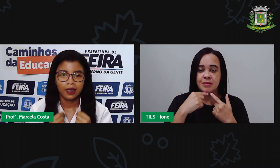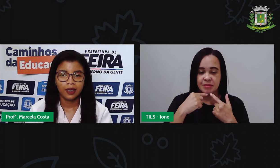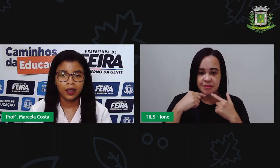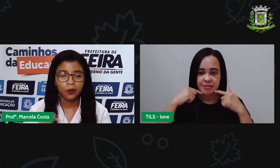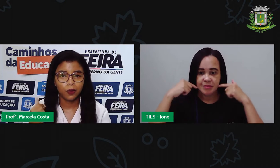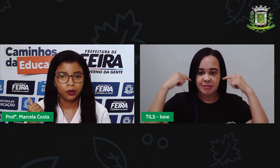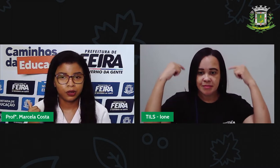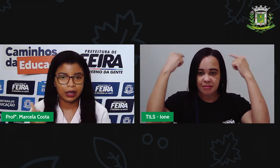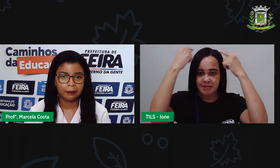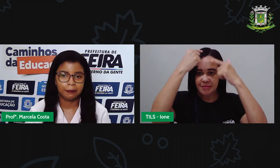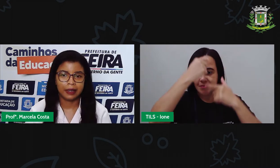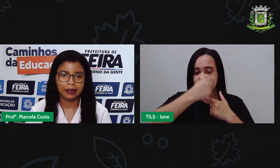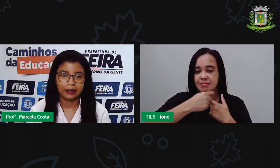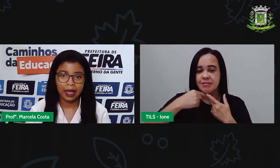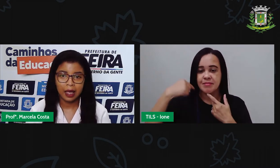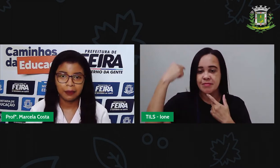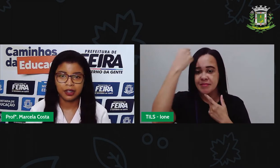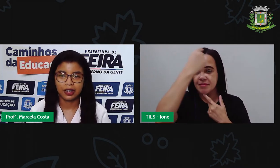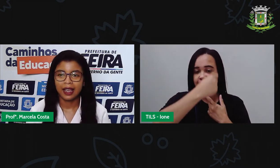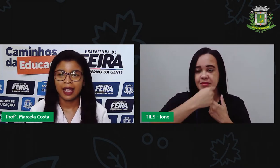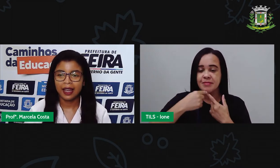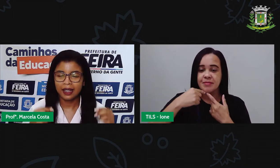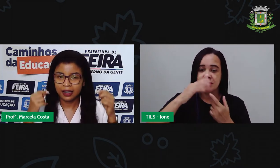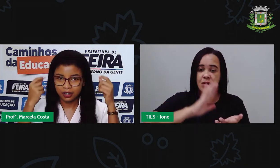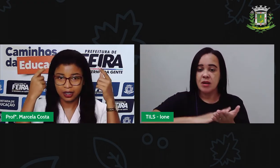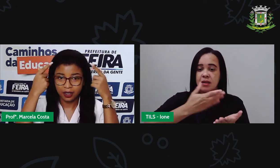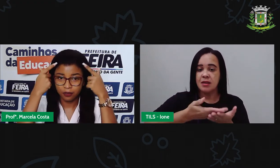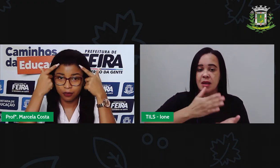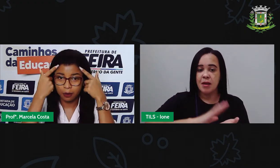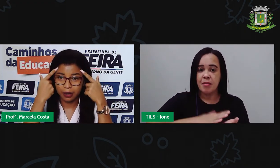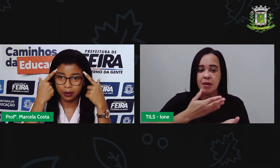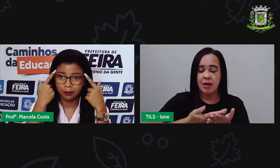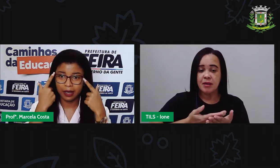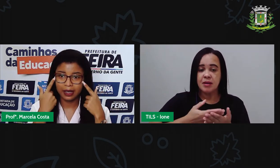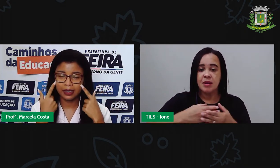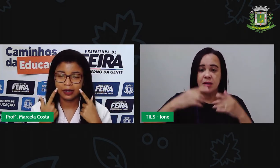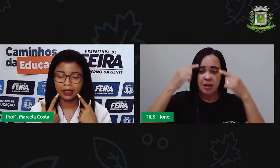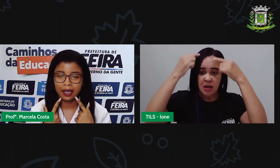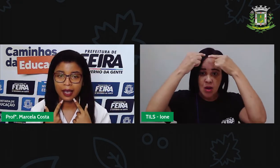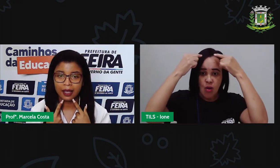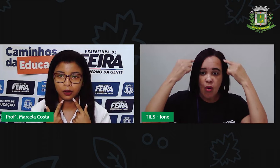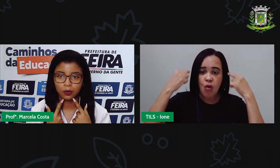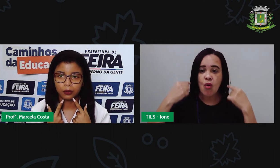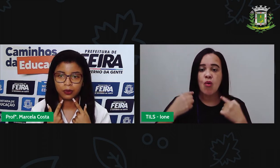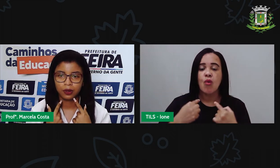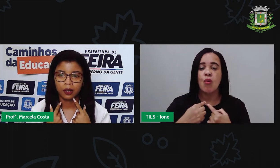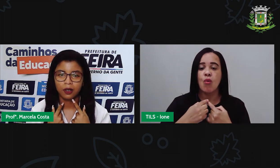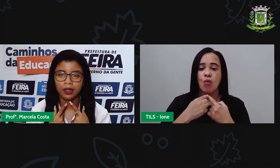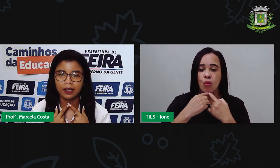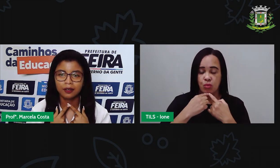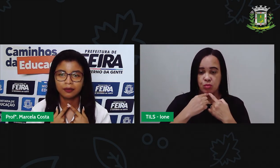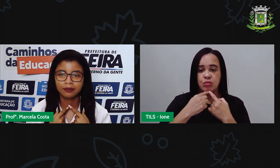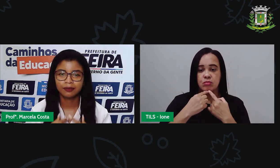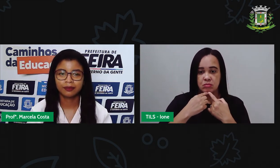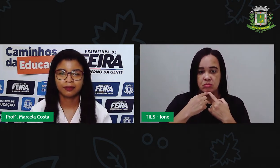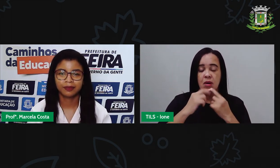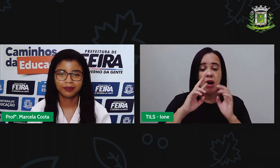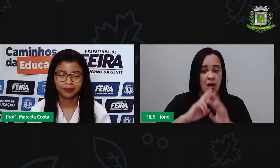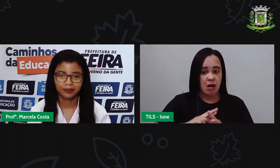e o rosto da intérprete ele já é no formato mais reto. Olha.